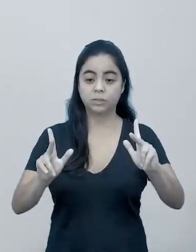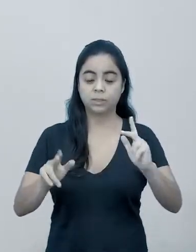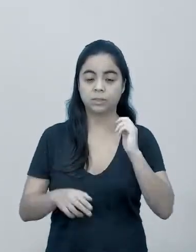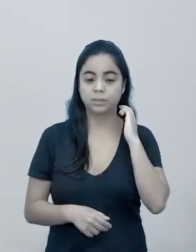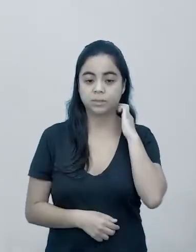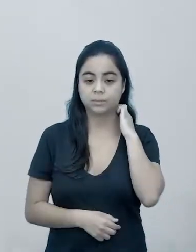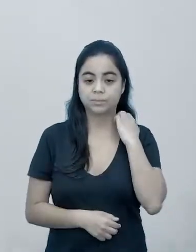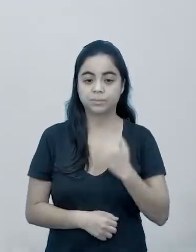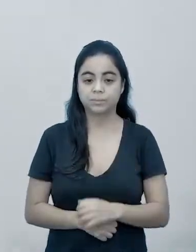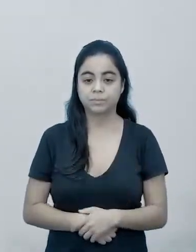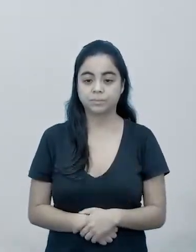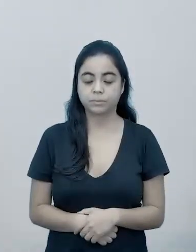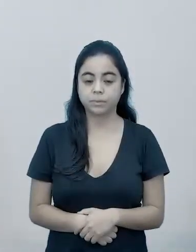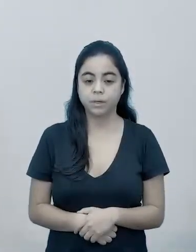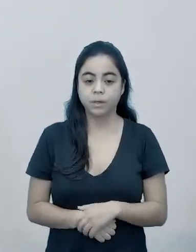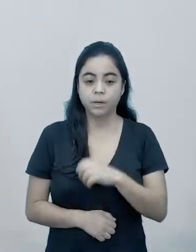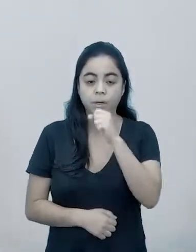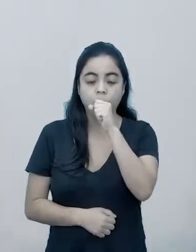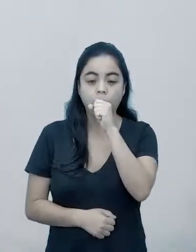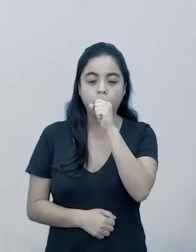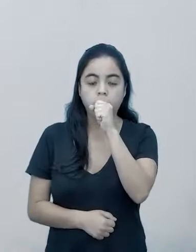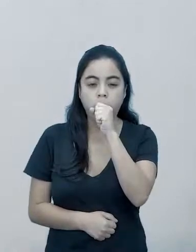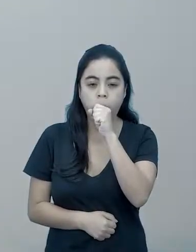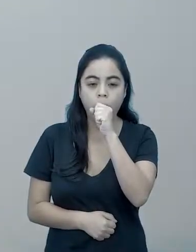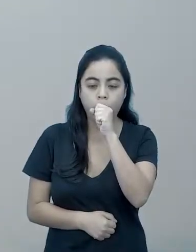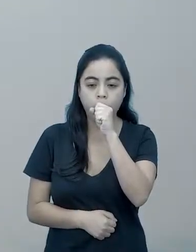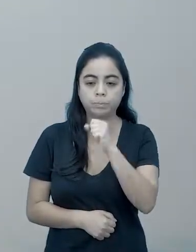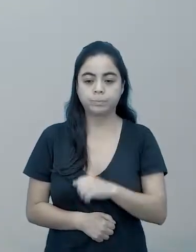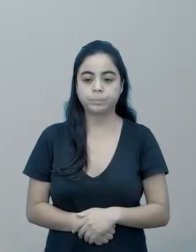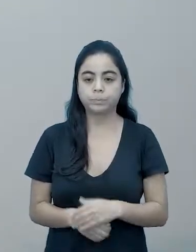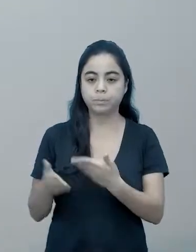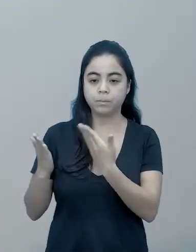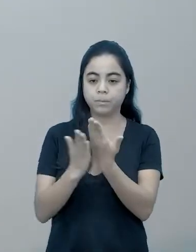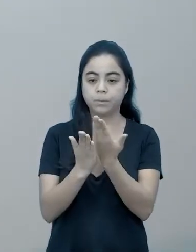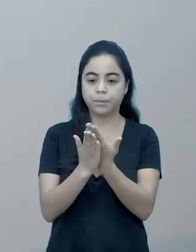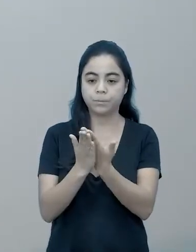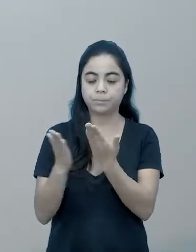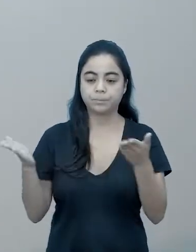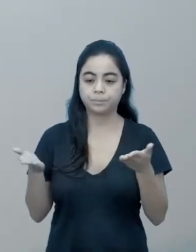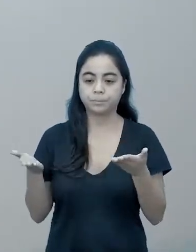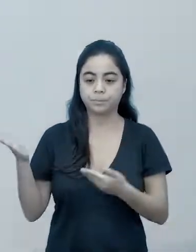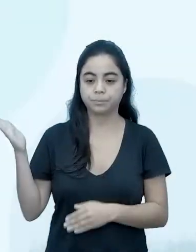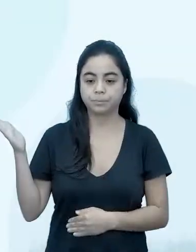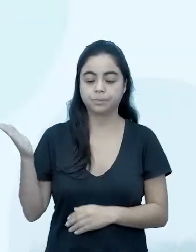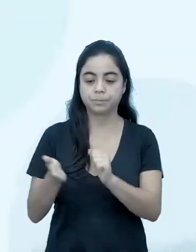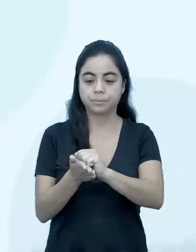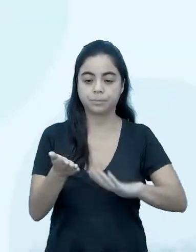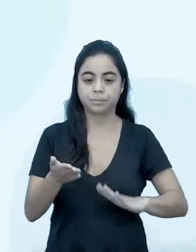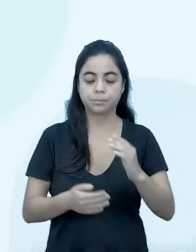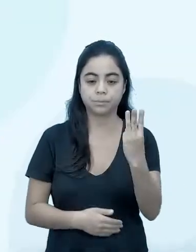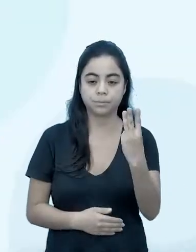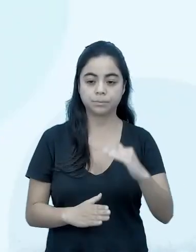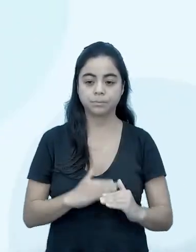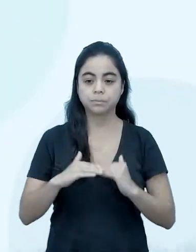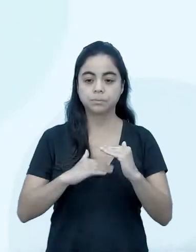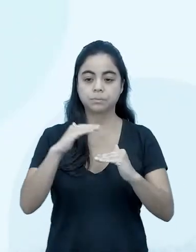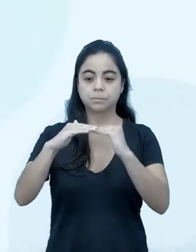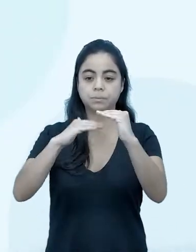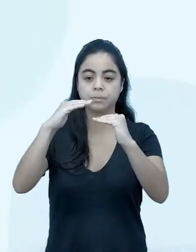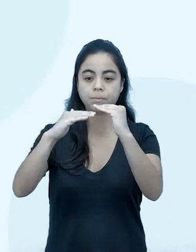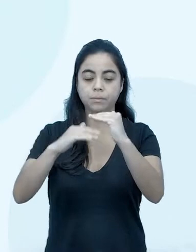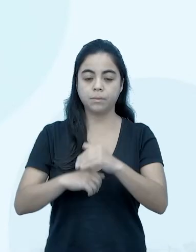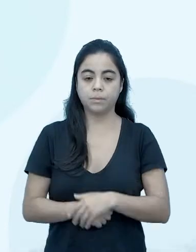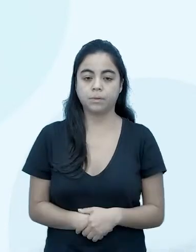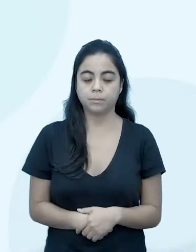é visível aí a diferença. Vamos lá então para a nossa aula de hoje, nós estamos na atividade 3, no desenvolvimento, vou